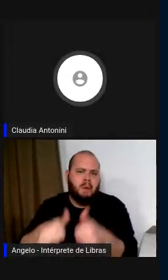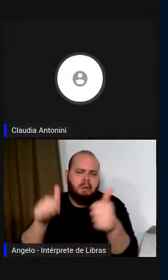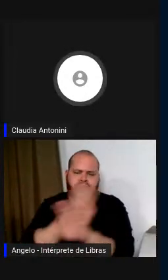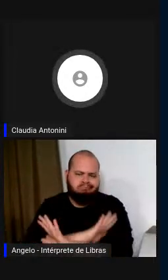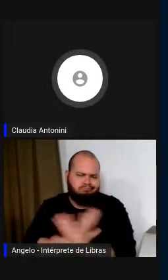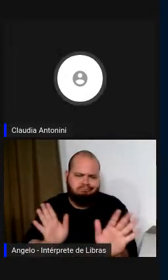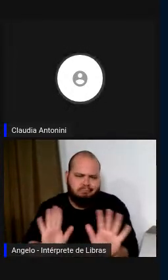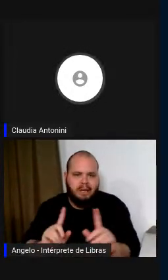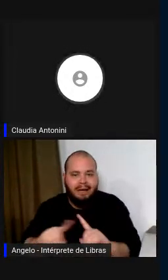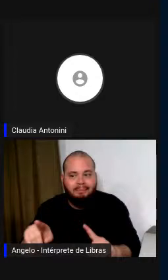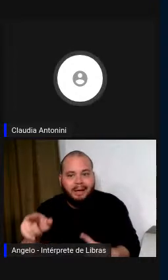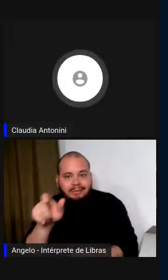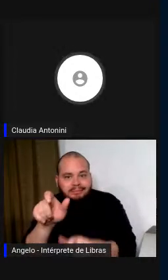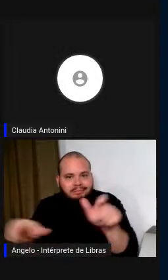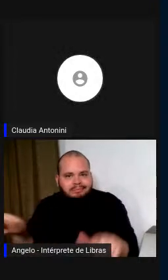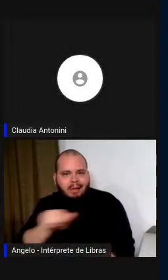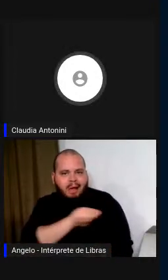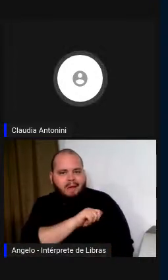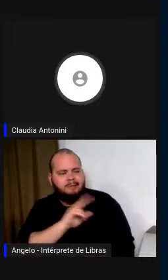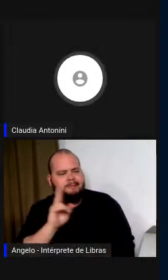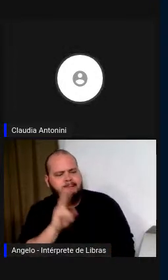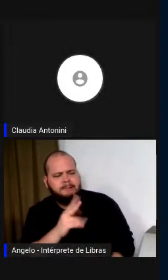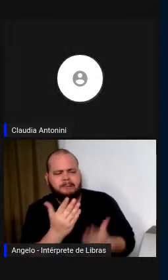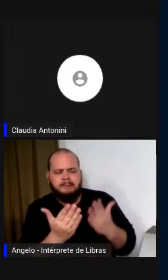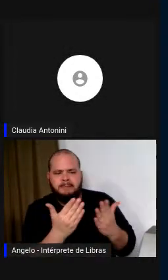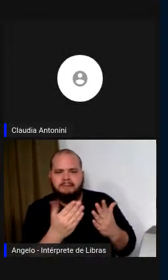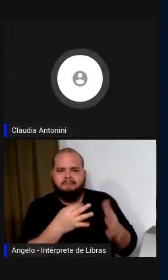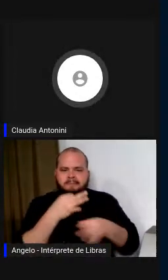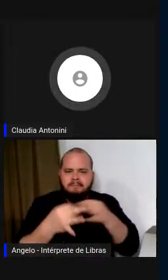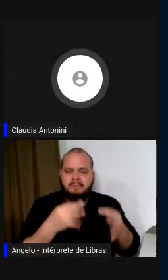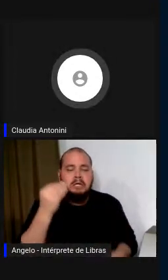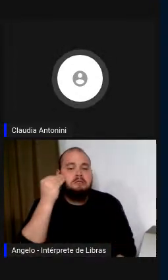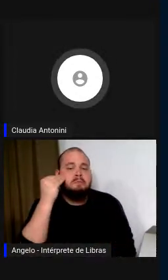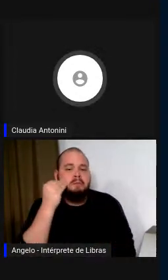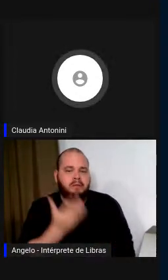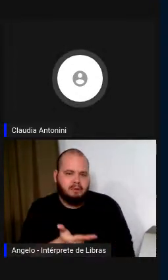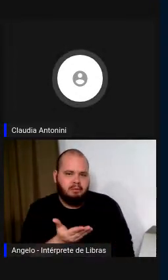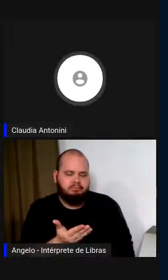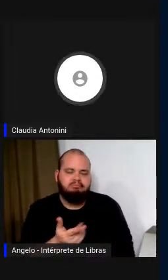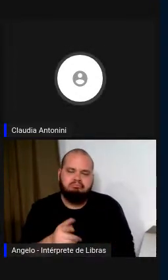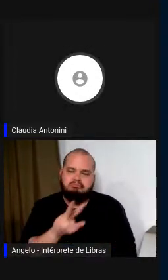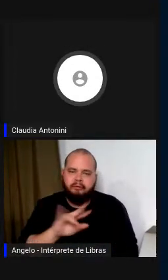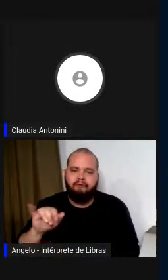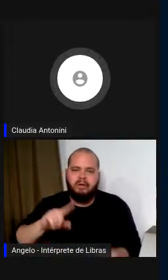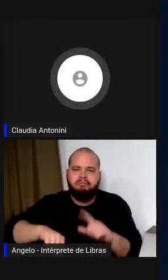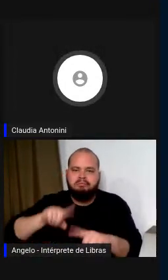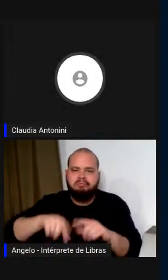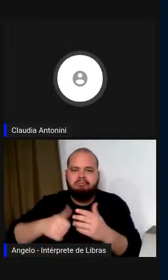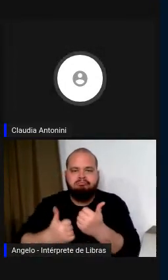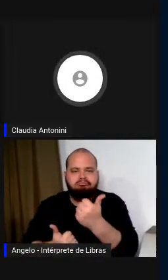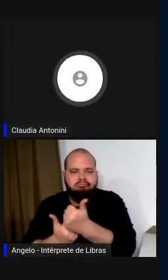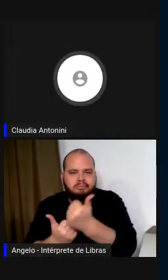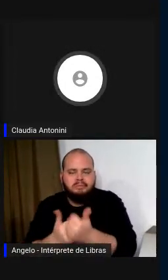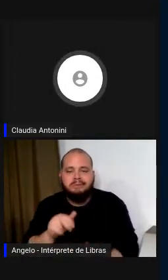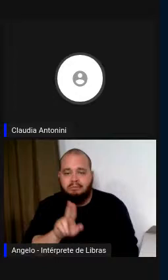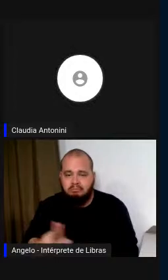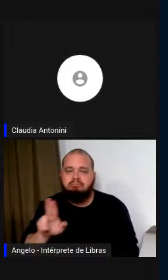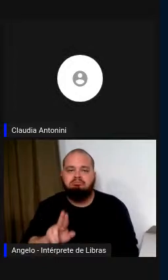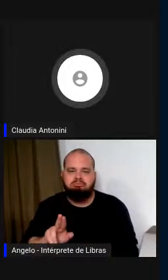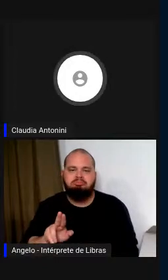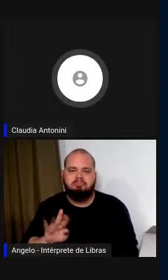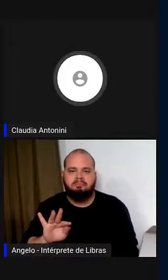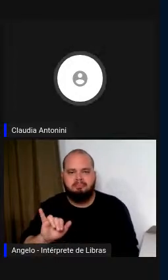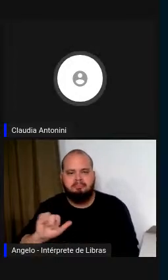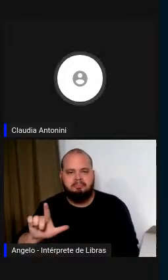precisa vê-la de forma crítica, experimentá-la. Isso será um instrumento útil para pensar,